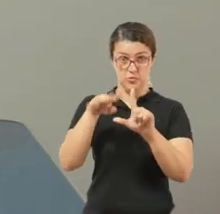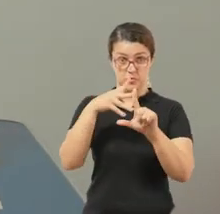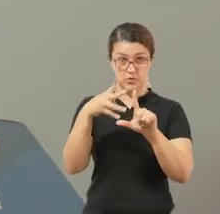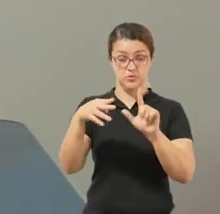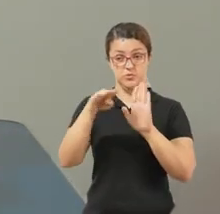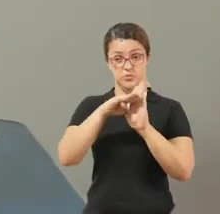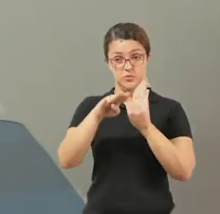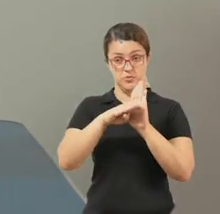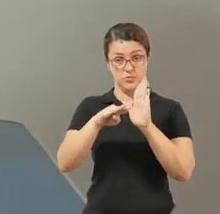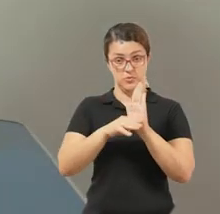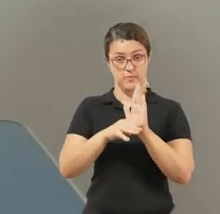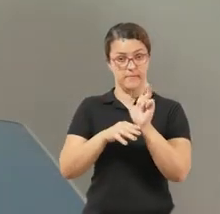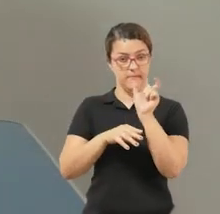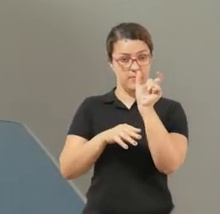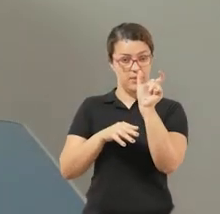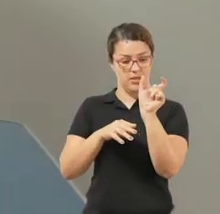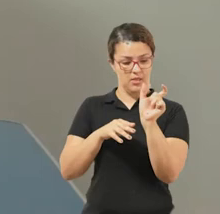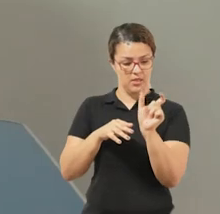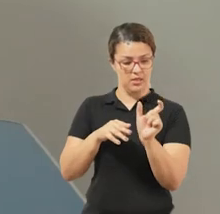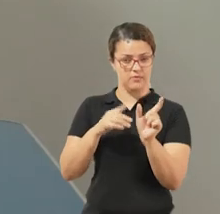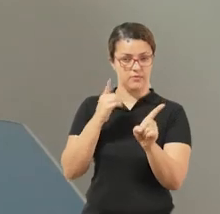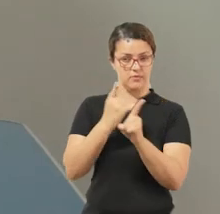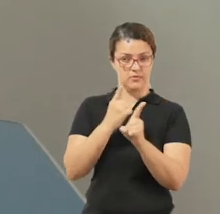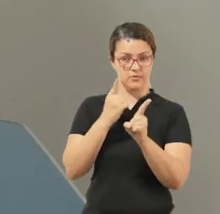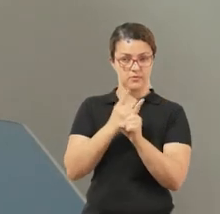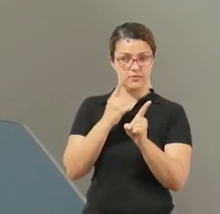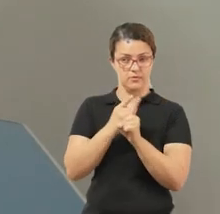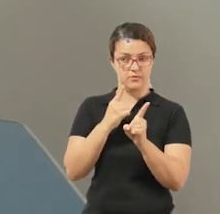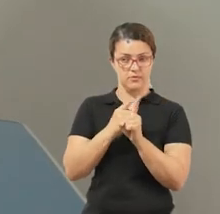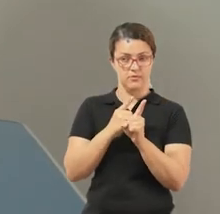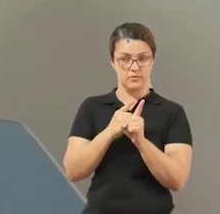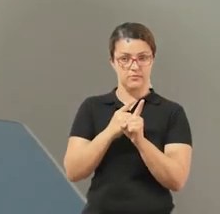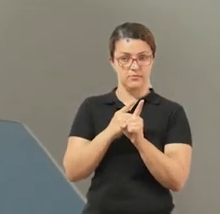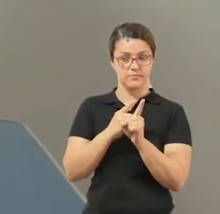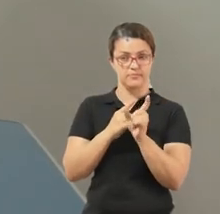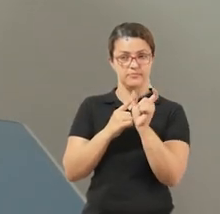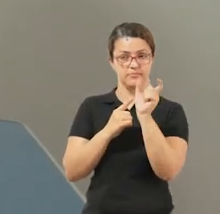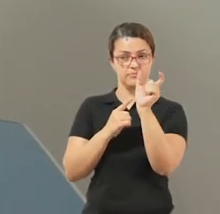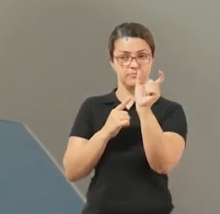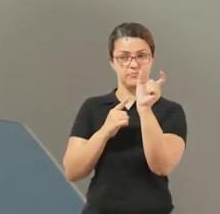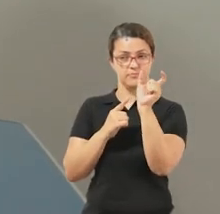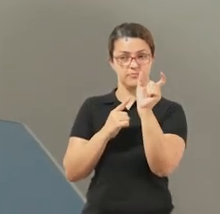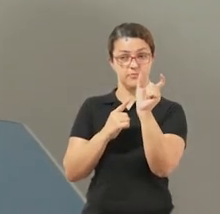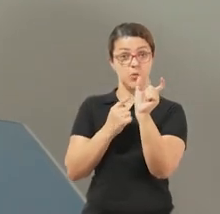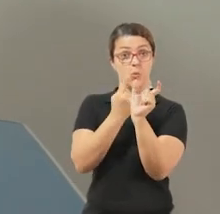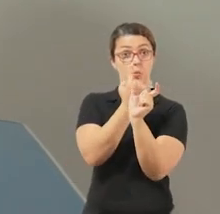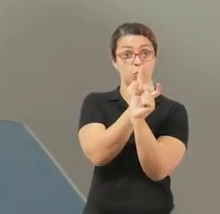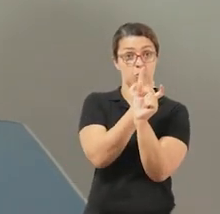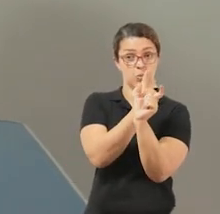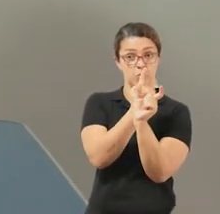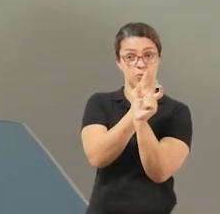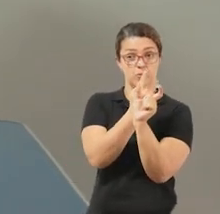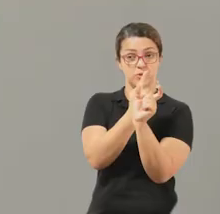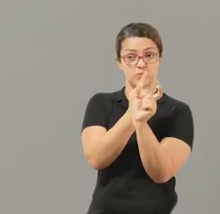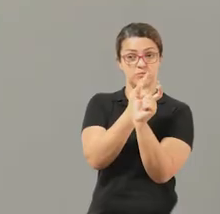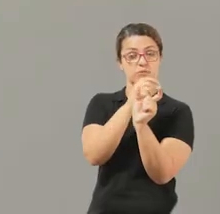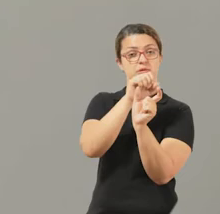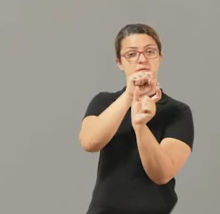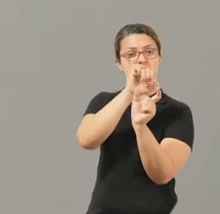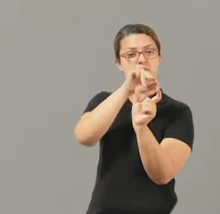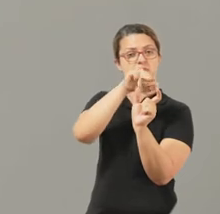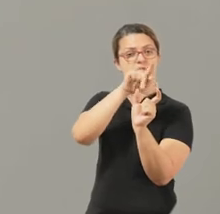rotinas algumas palavras que terão que colocar no plural. Vocês irão encontrá-las no singular.